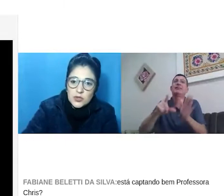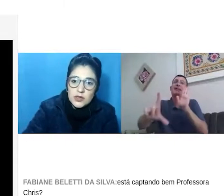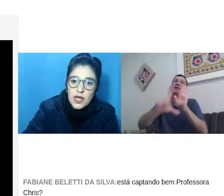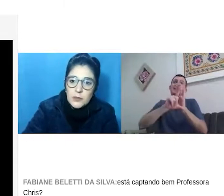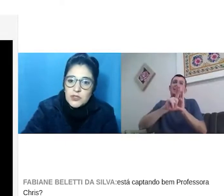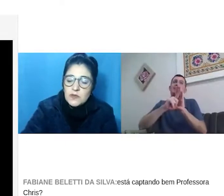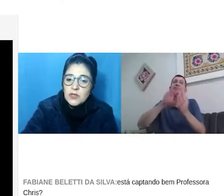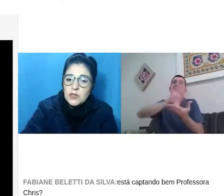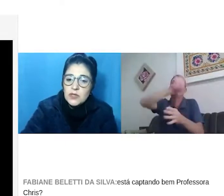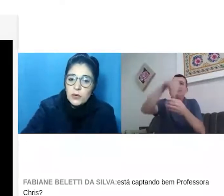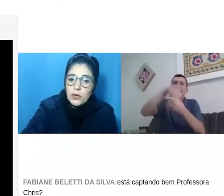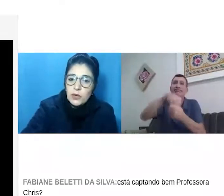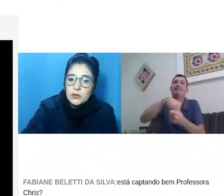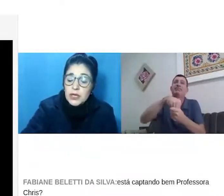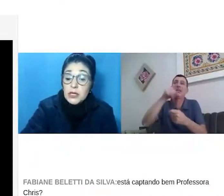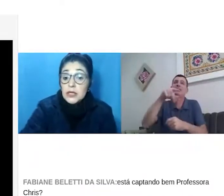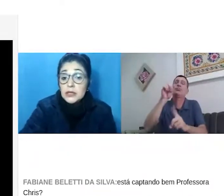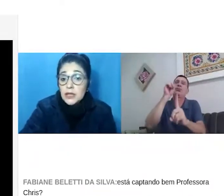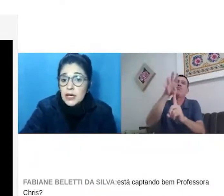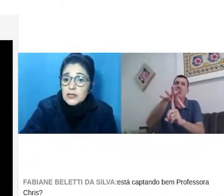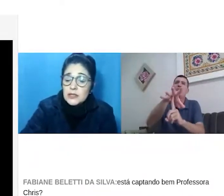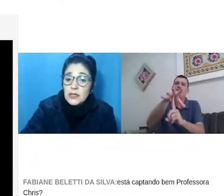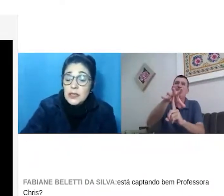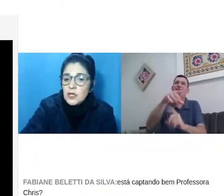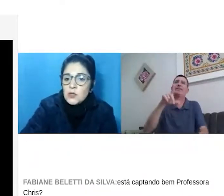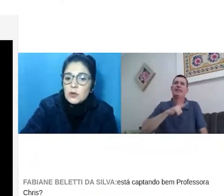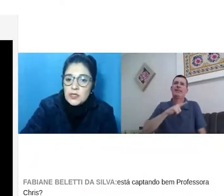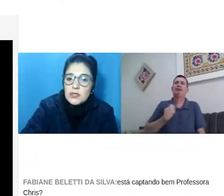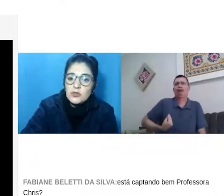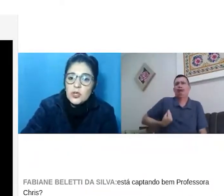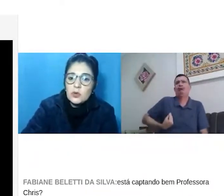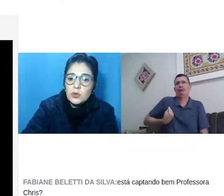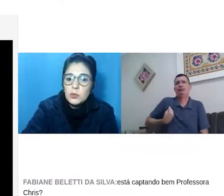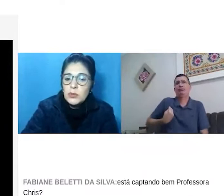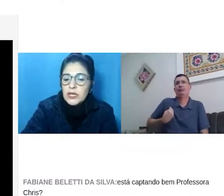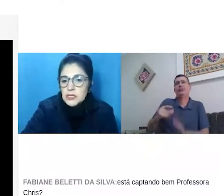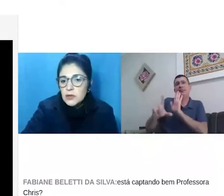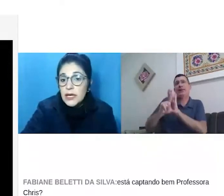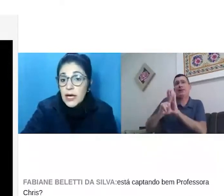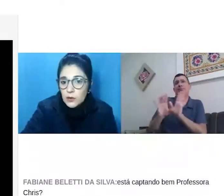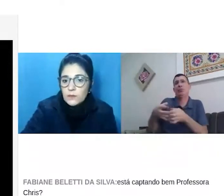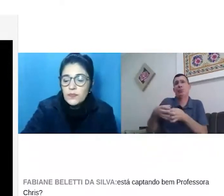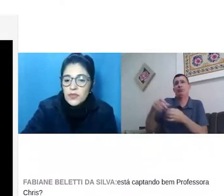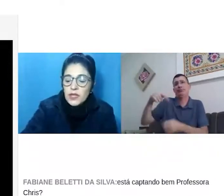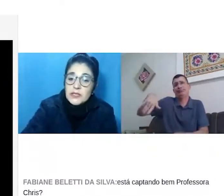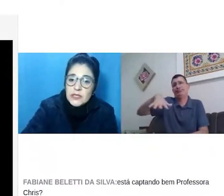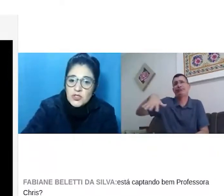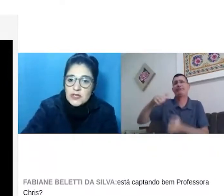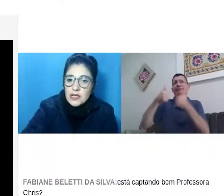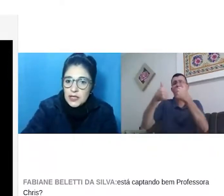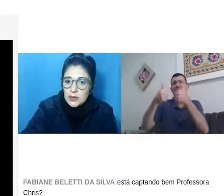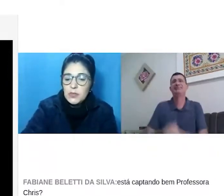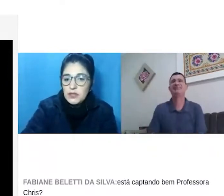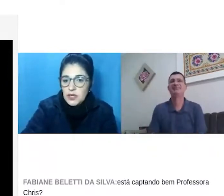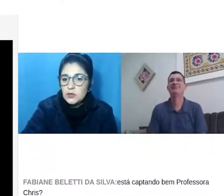sessão de intérpretes vão dar esse apoio, né? E traz, e isso aconteceu de acordo com uma publicação legal, né? Existe